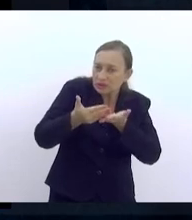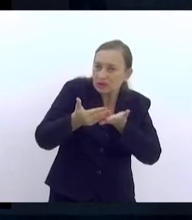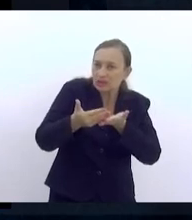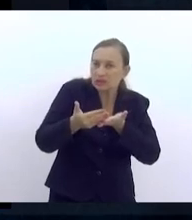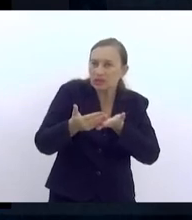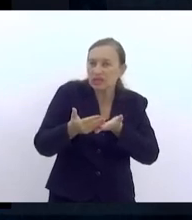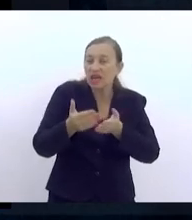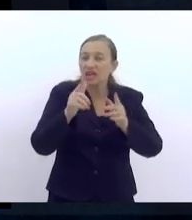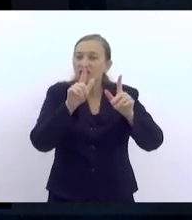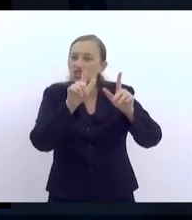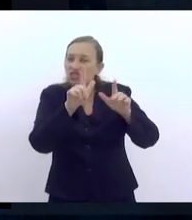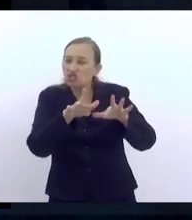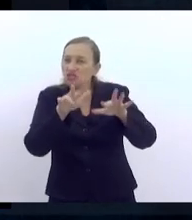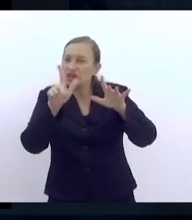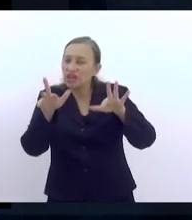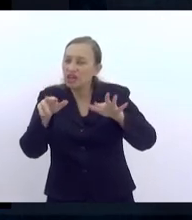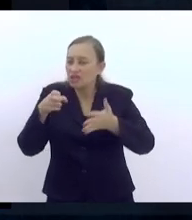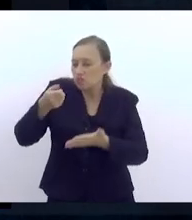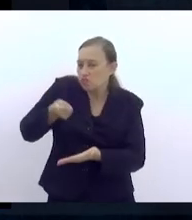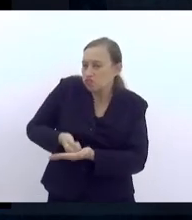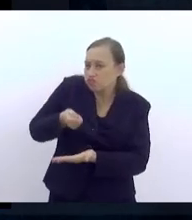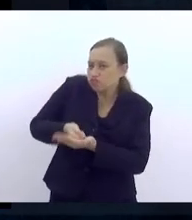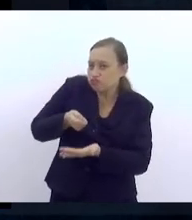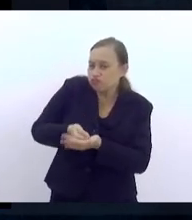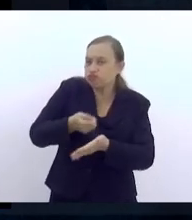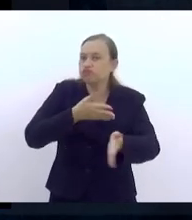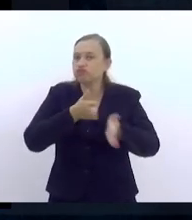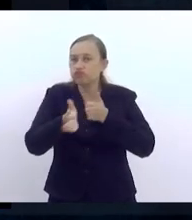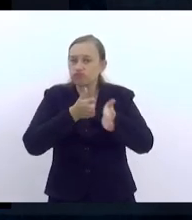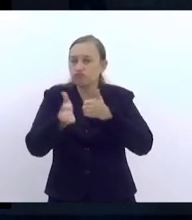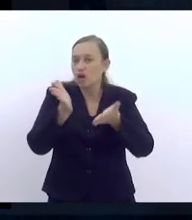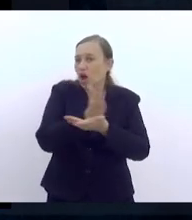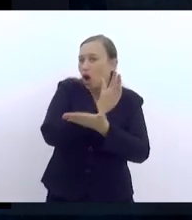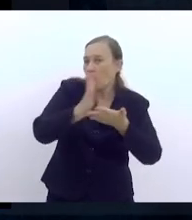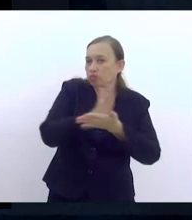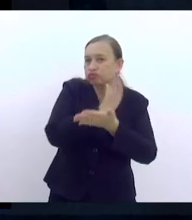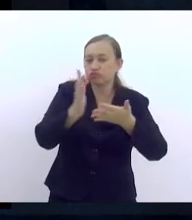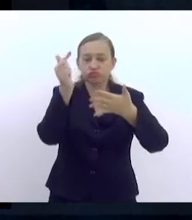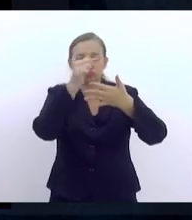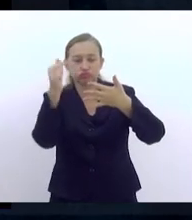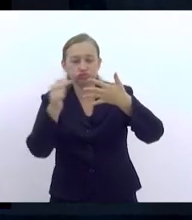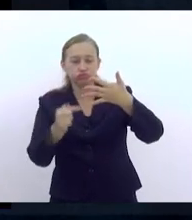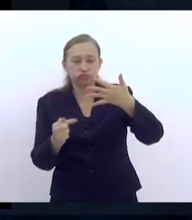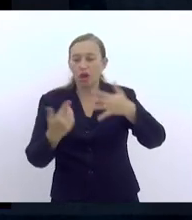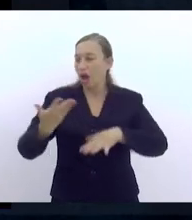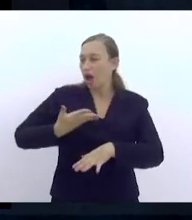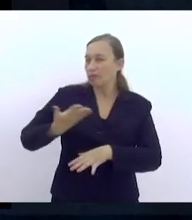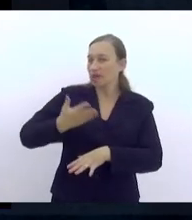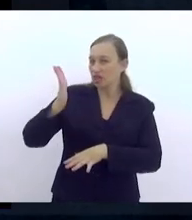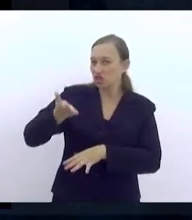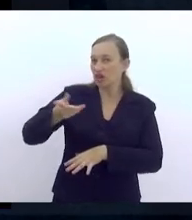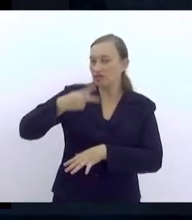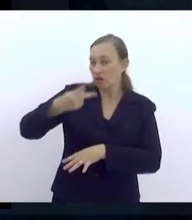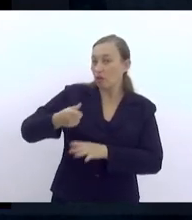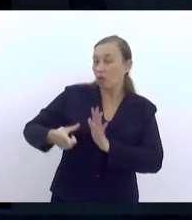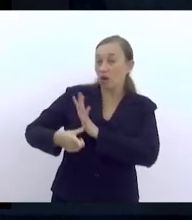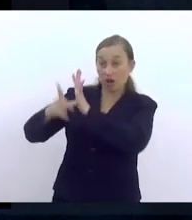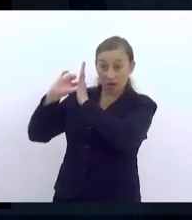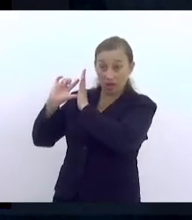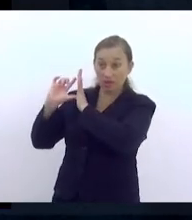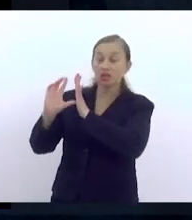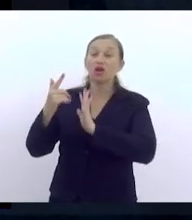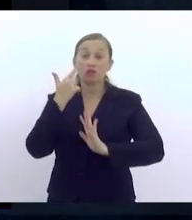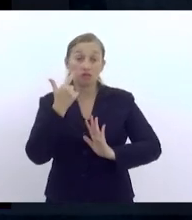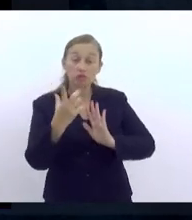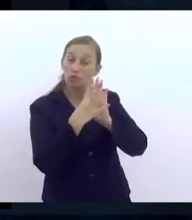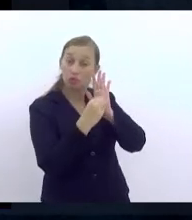impondo diferenças na forma de acesso. Algumas questões, a colega que me antecedeu, ela já trouxe, a gente vive num modelo